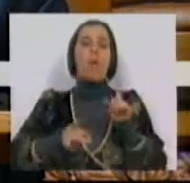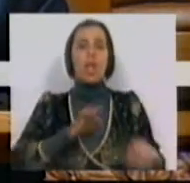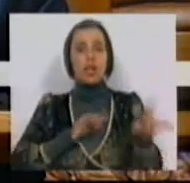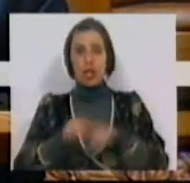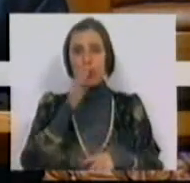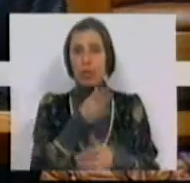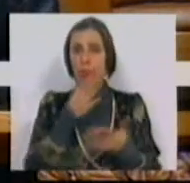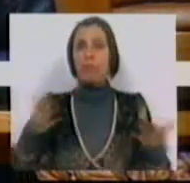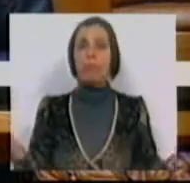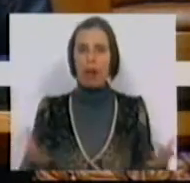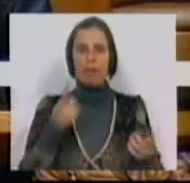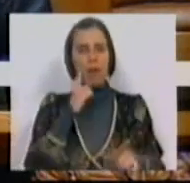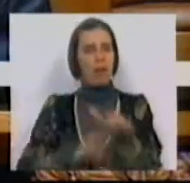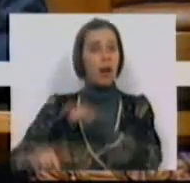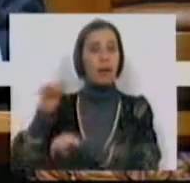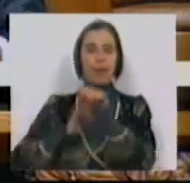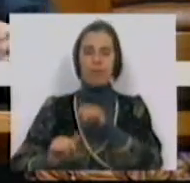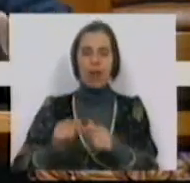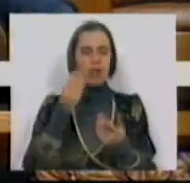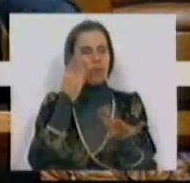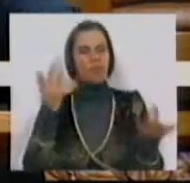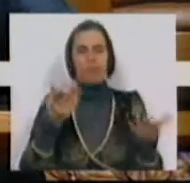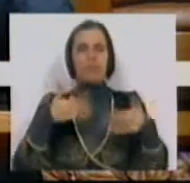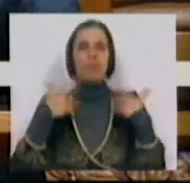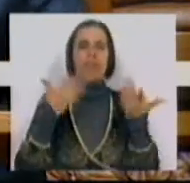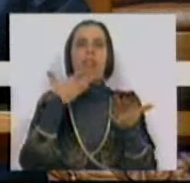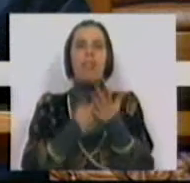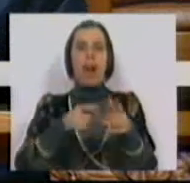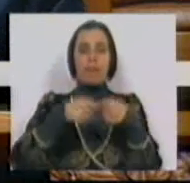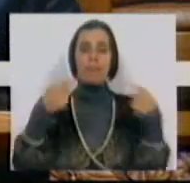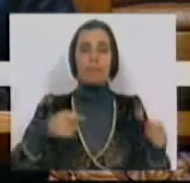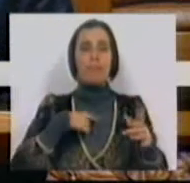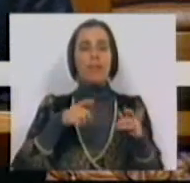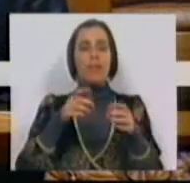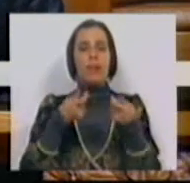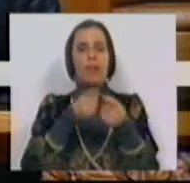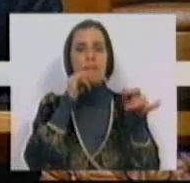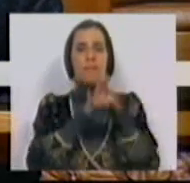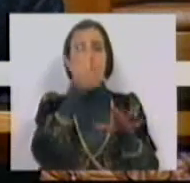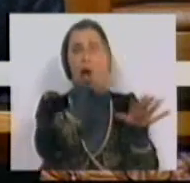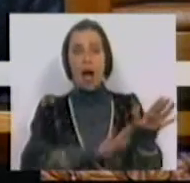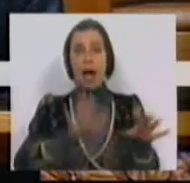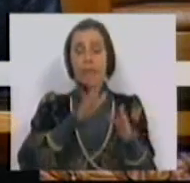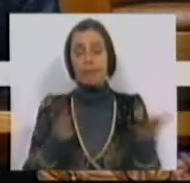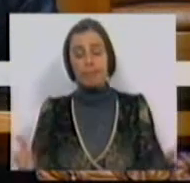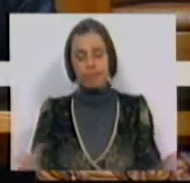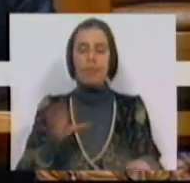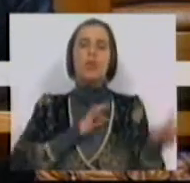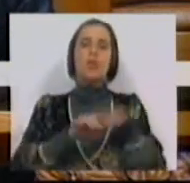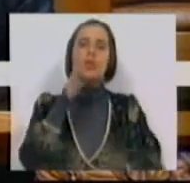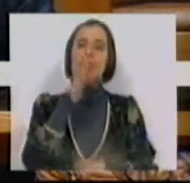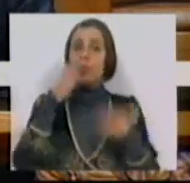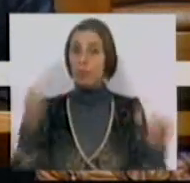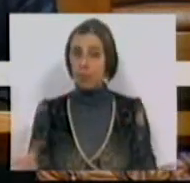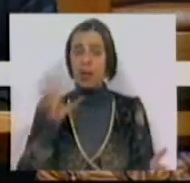e Srs. Deputados, um revés na justificação do alargamento da nossa plataforma continental. Sras. e Srs.